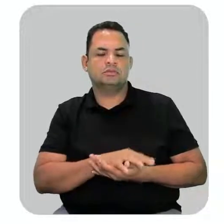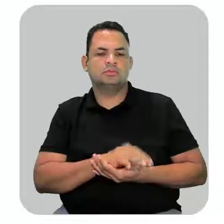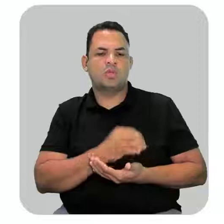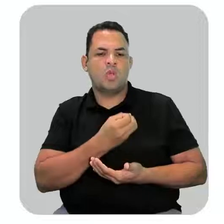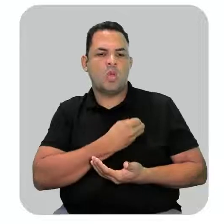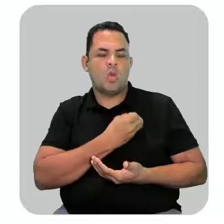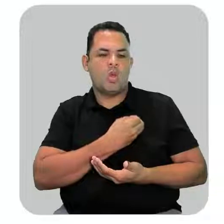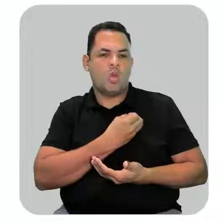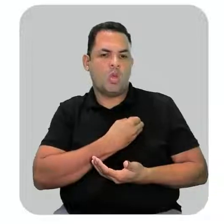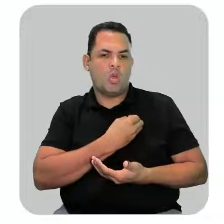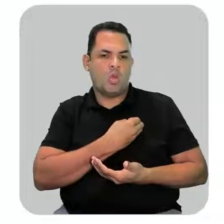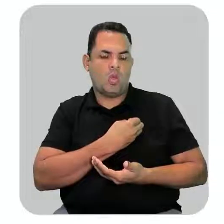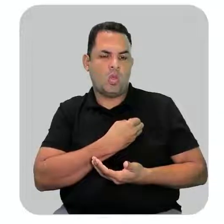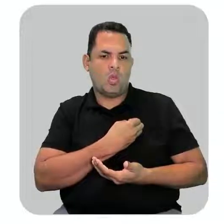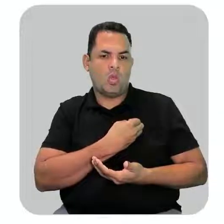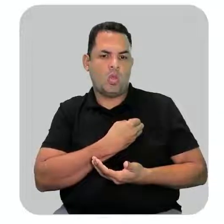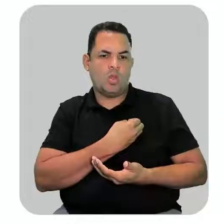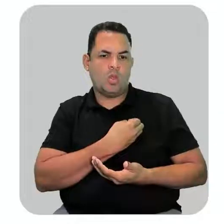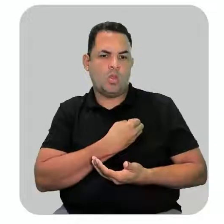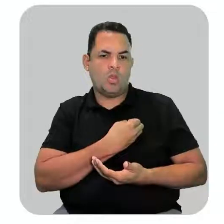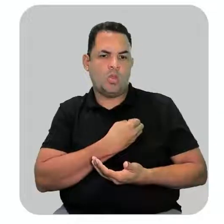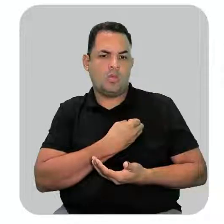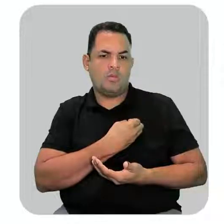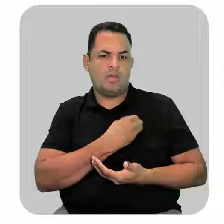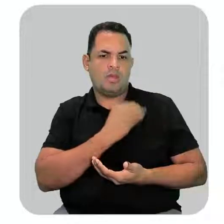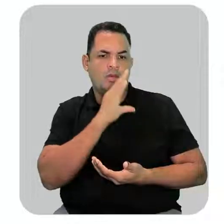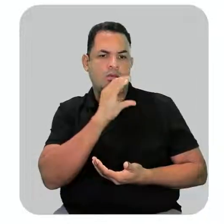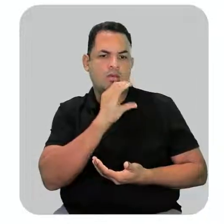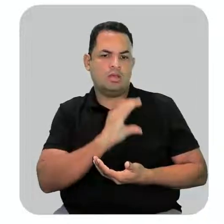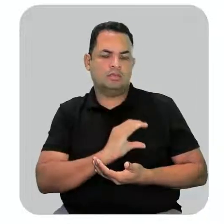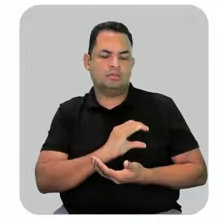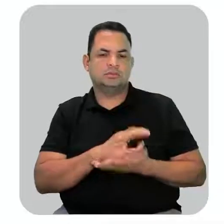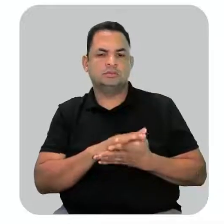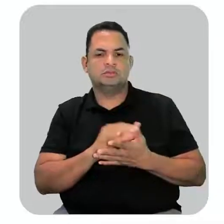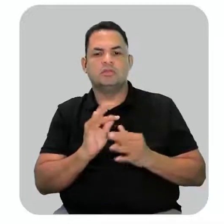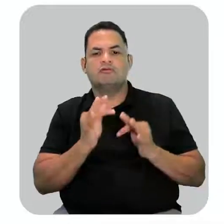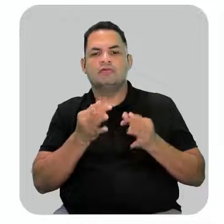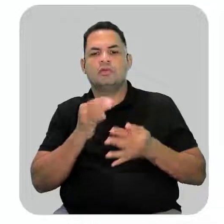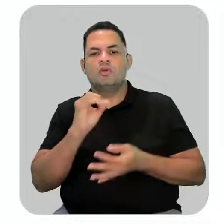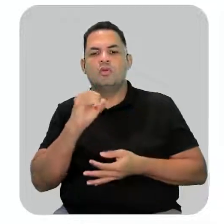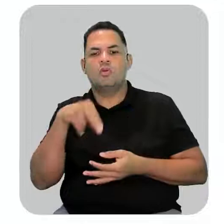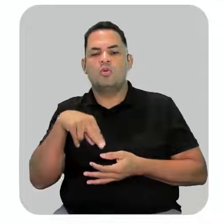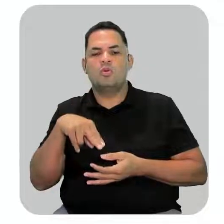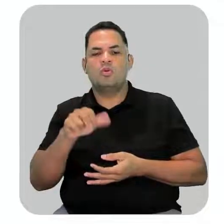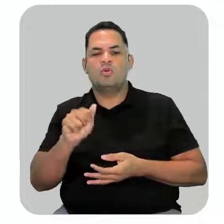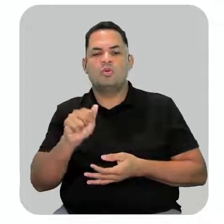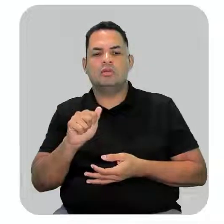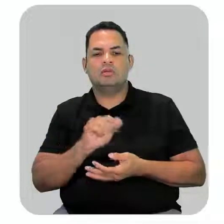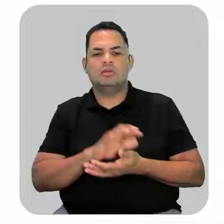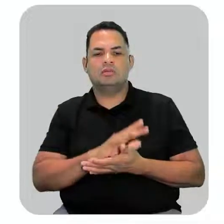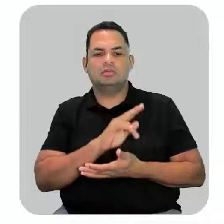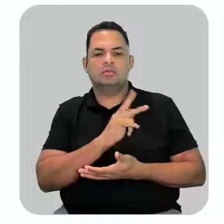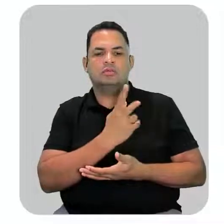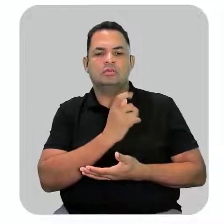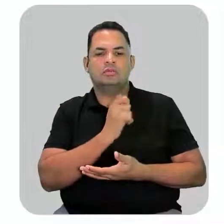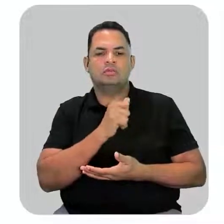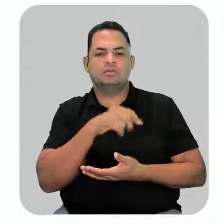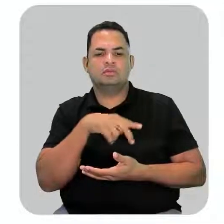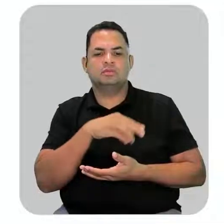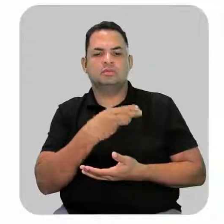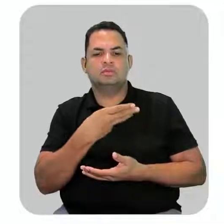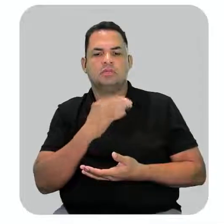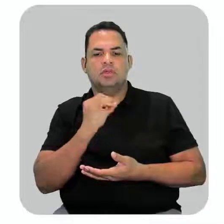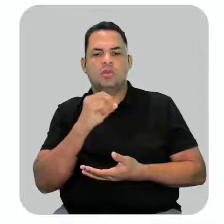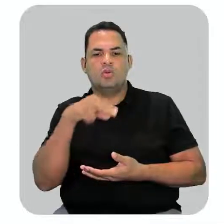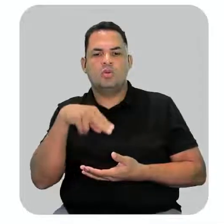número de onde está a cetona e a terminação ona. E aí fica exan 3